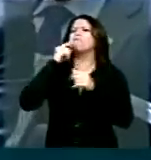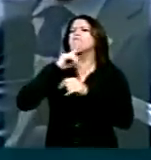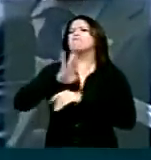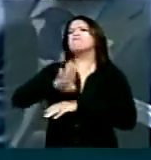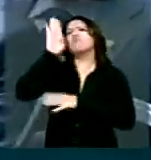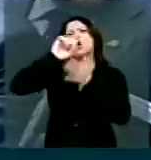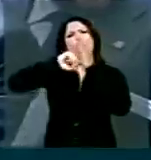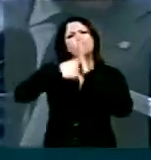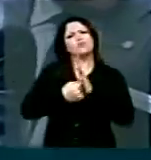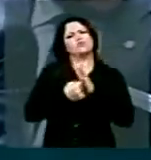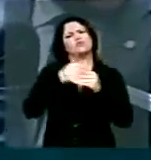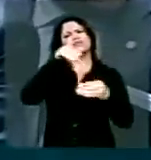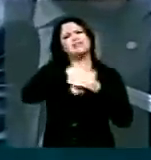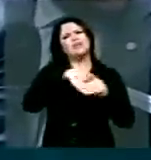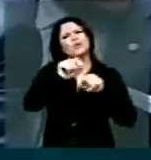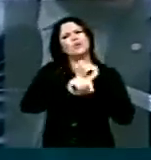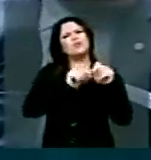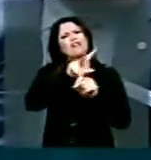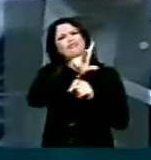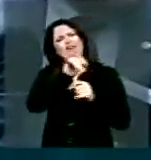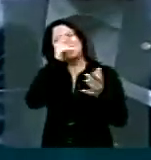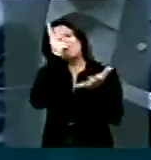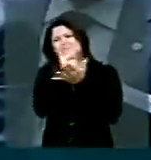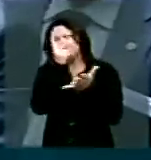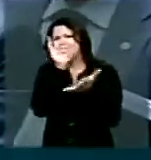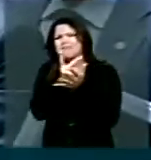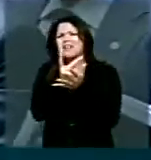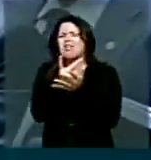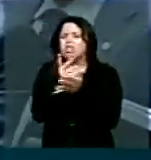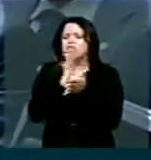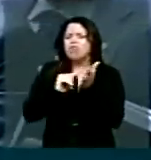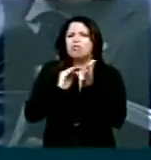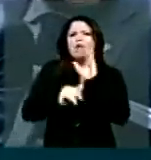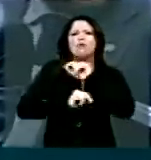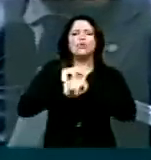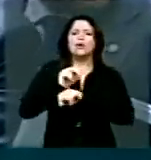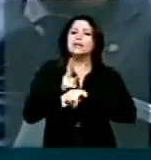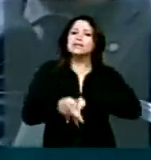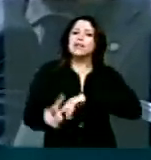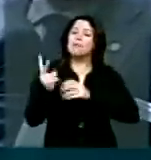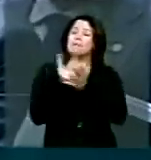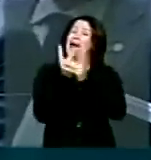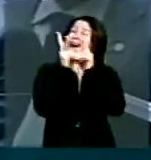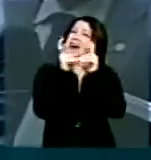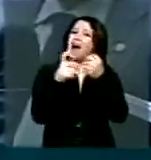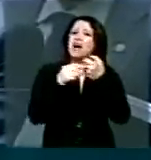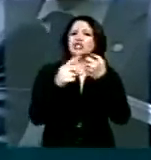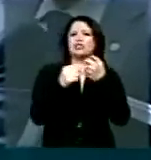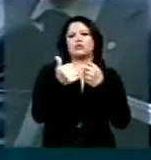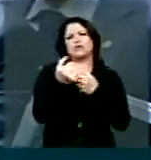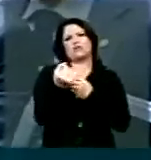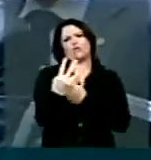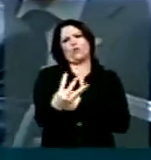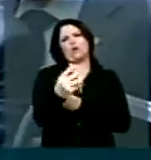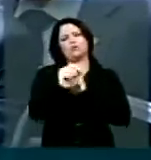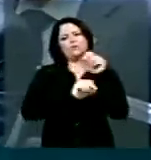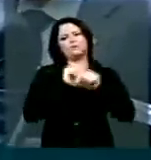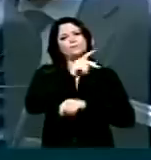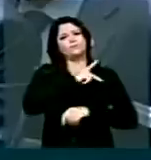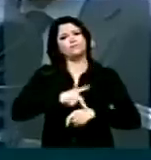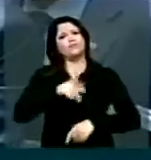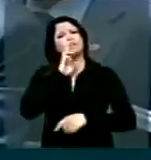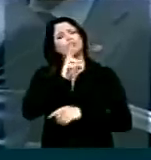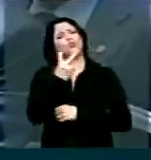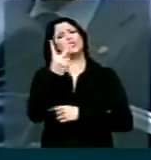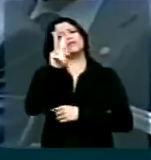obstruir essa sessão e se colocando essa mesma, essa manobra, que é sempre sobre o mesmo artigo 104, que a Presidenta já respondeu